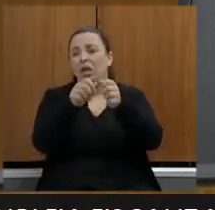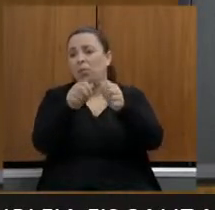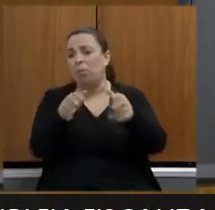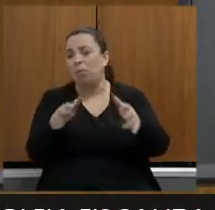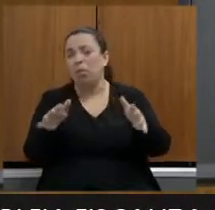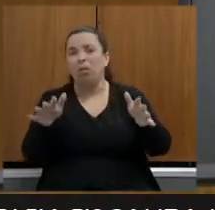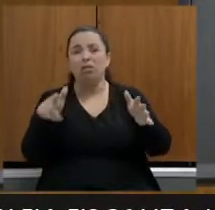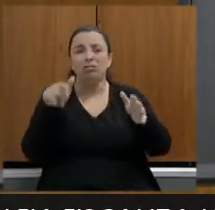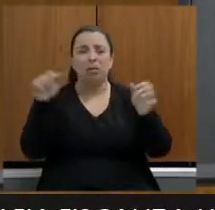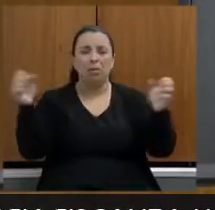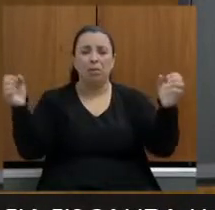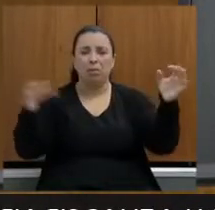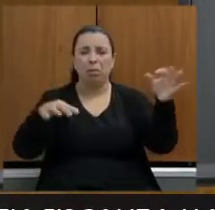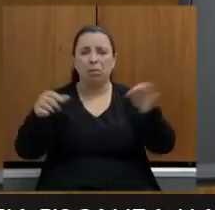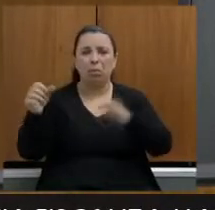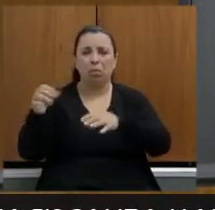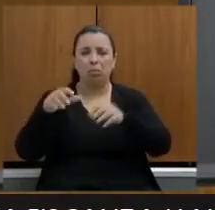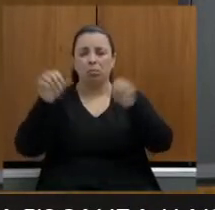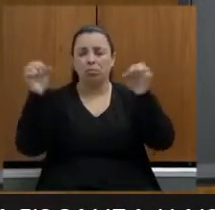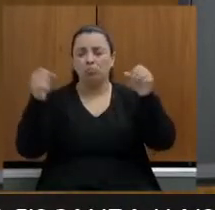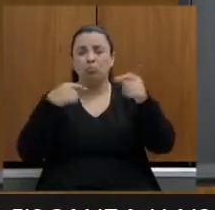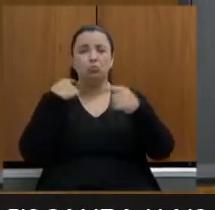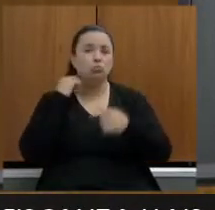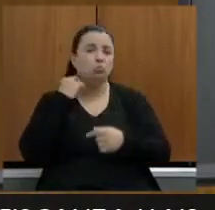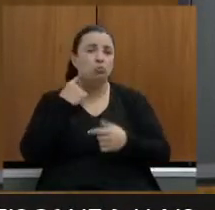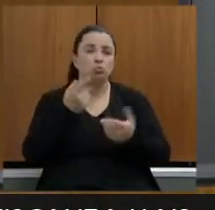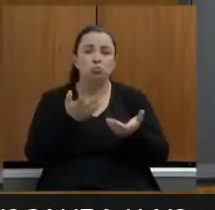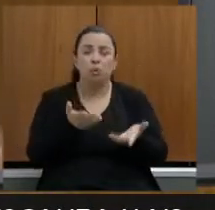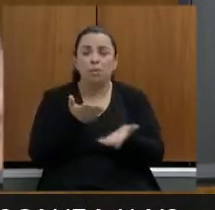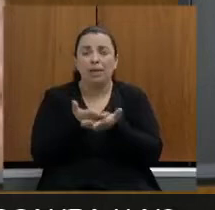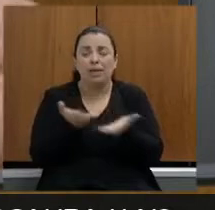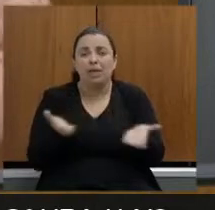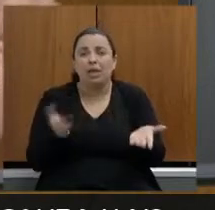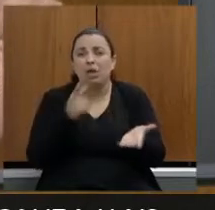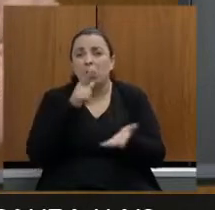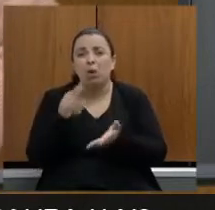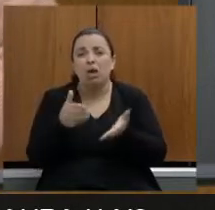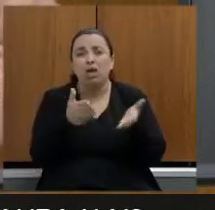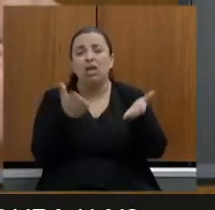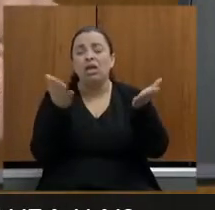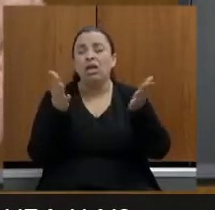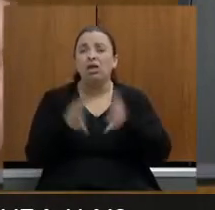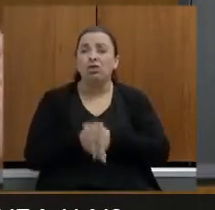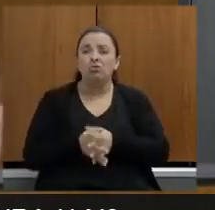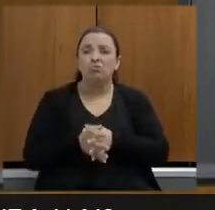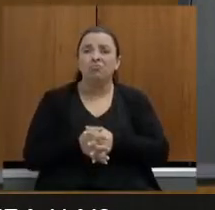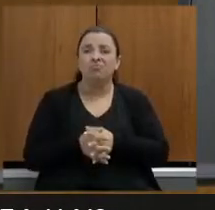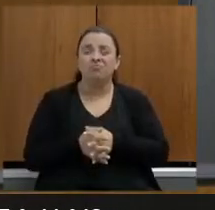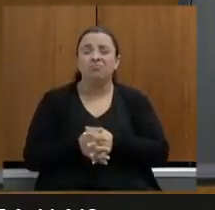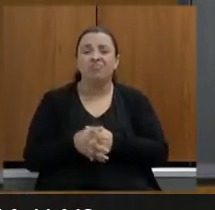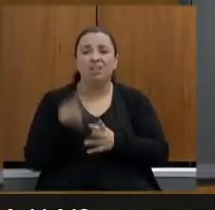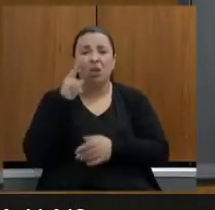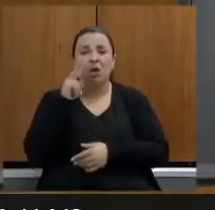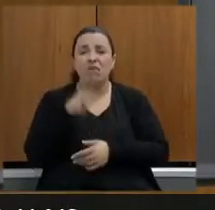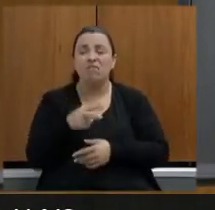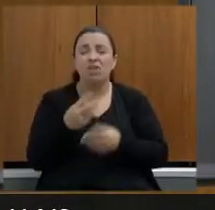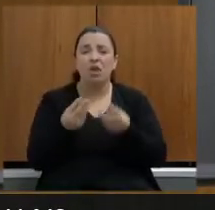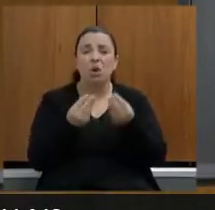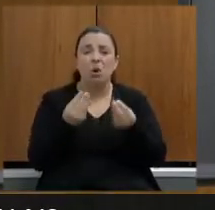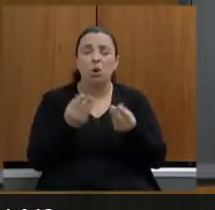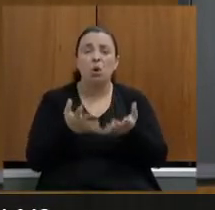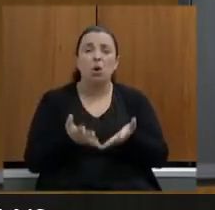isso e a gente vê que a diferença que tem de quando aconteceu o nosso para o que está acontecendo agora